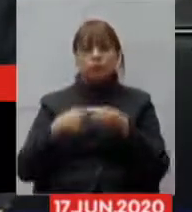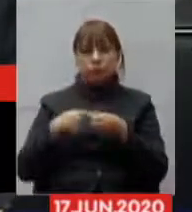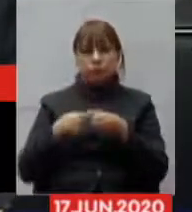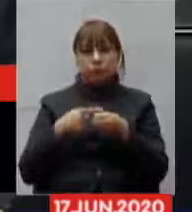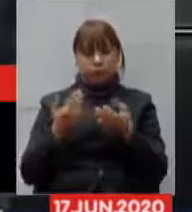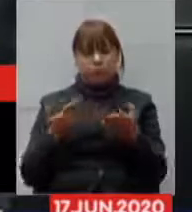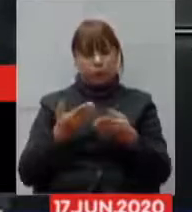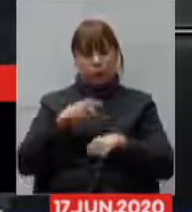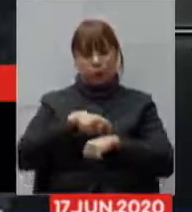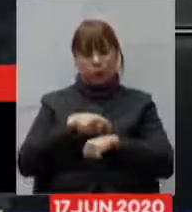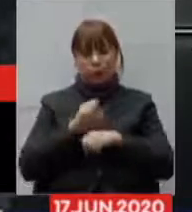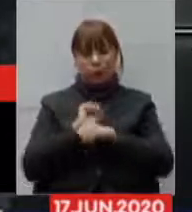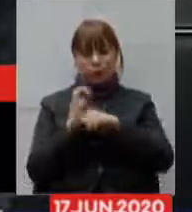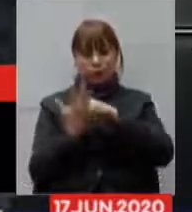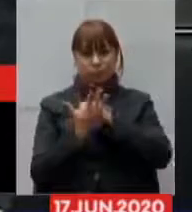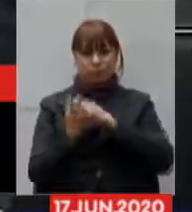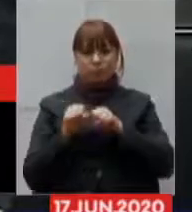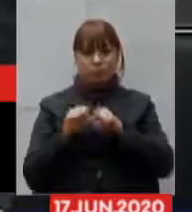com a palavra por favor